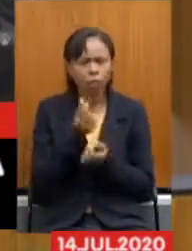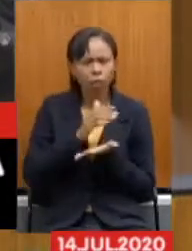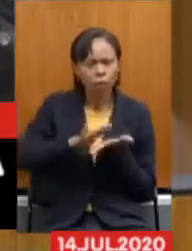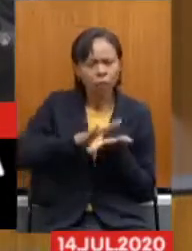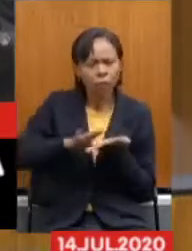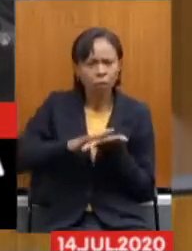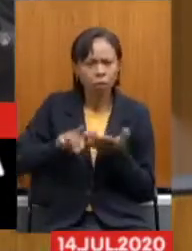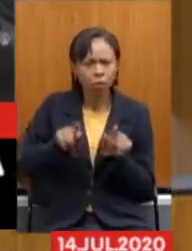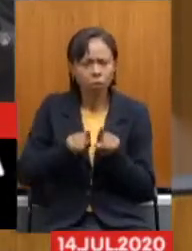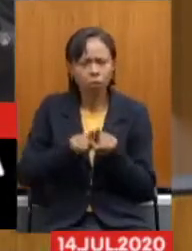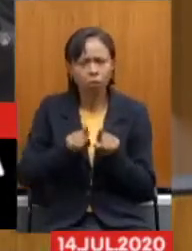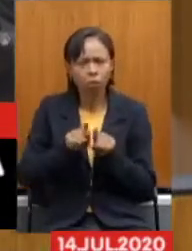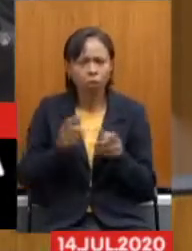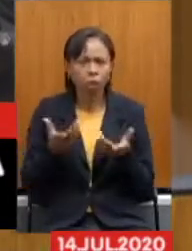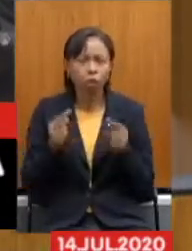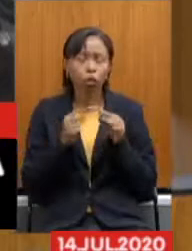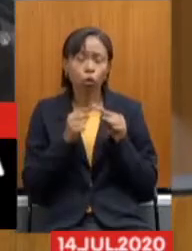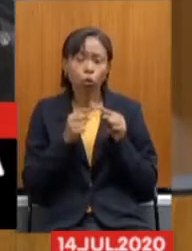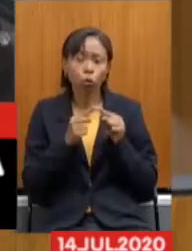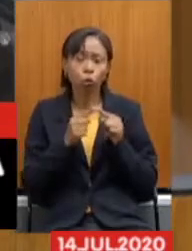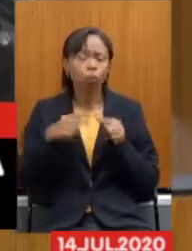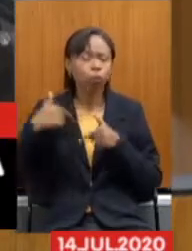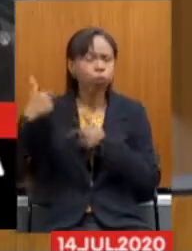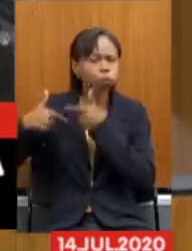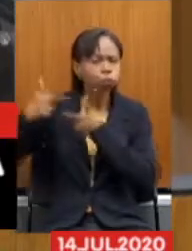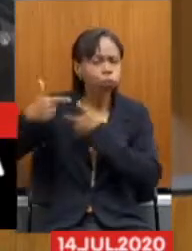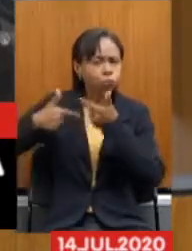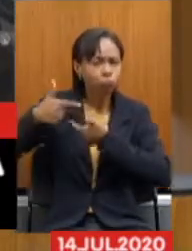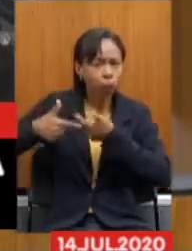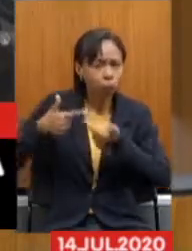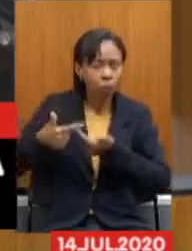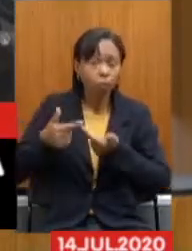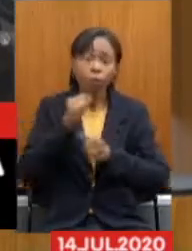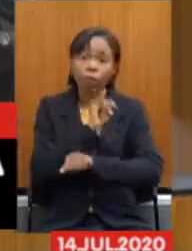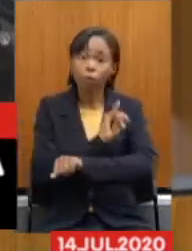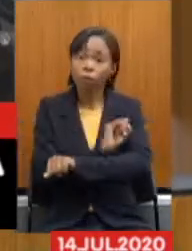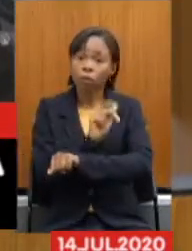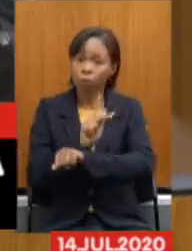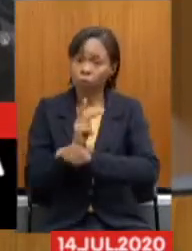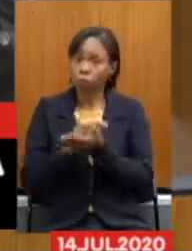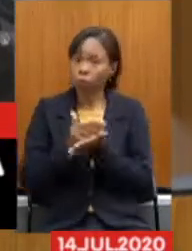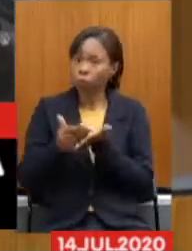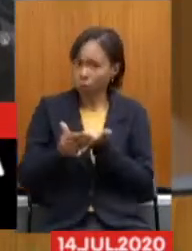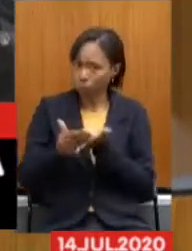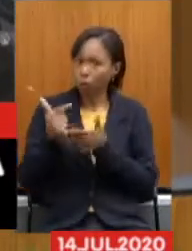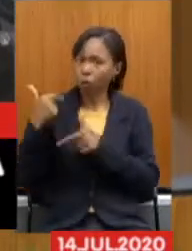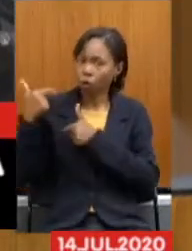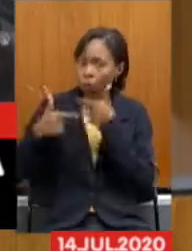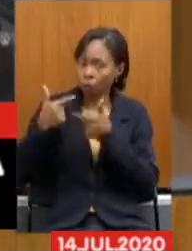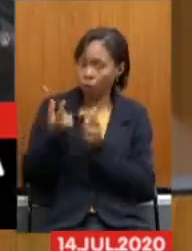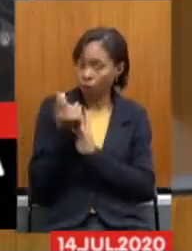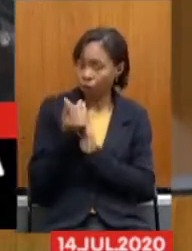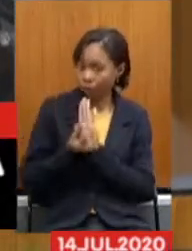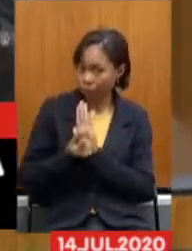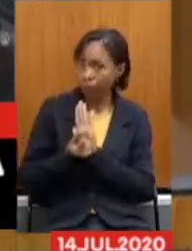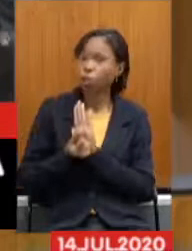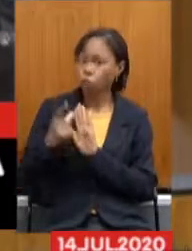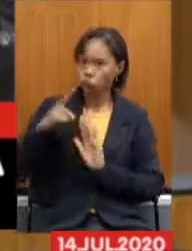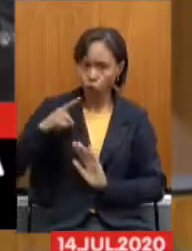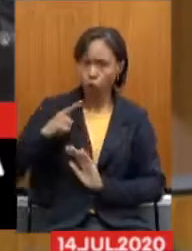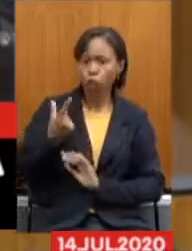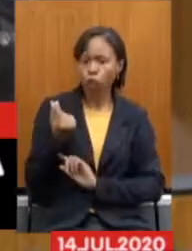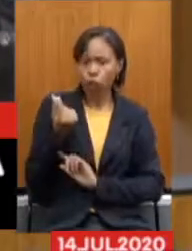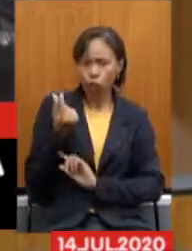Em conformidade Com a execução Ao longo do tempo O Ipseng Iniciou o exercício Financeiro Com o saldo Em caixa